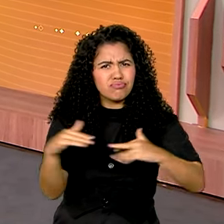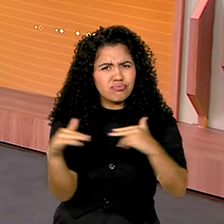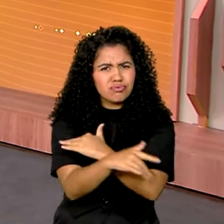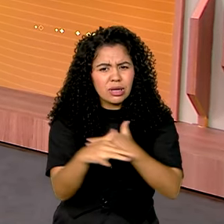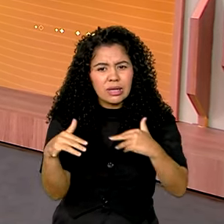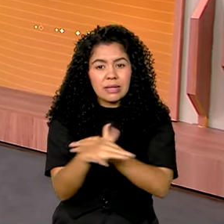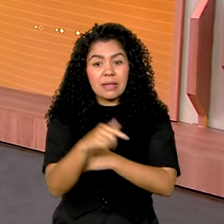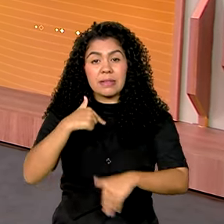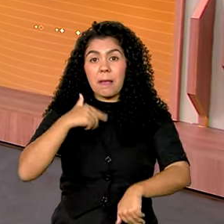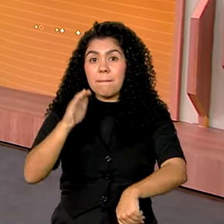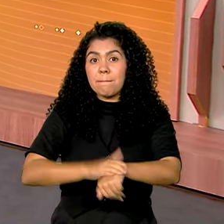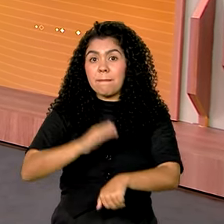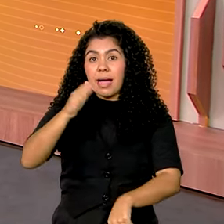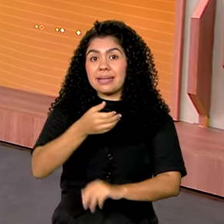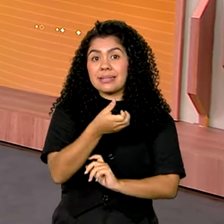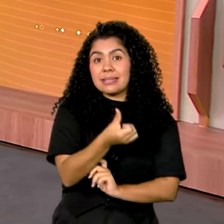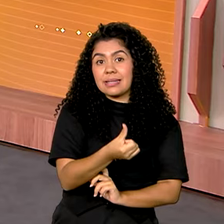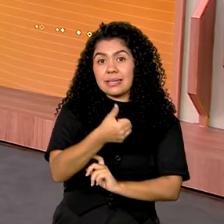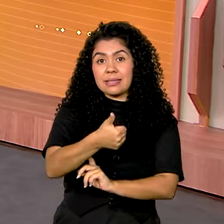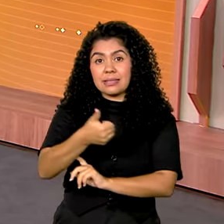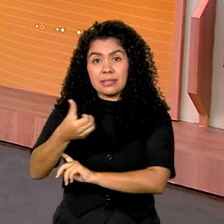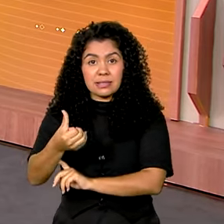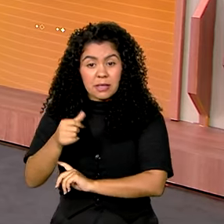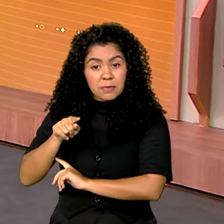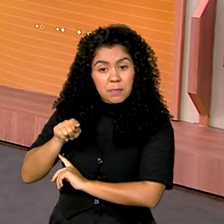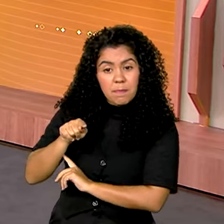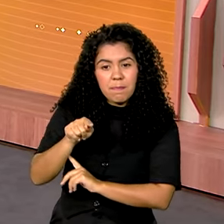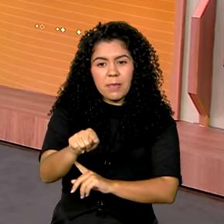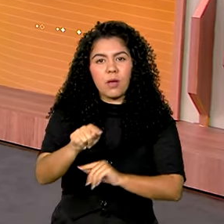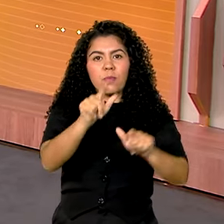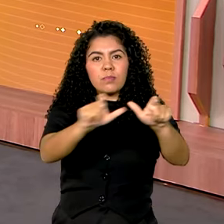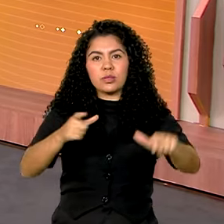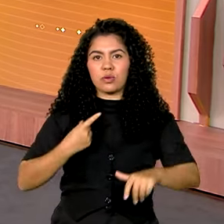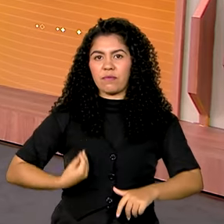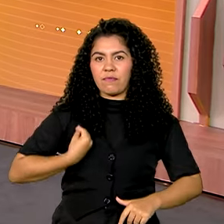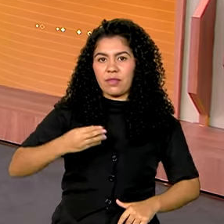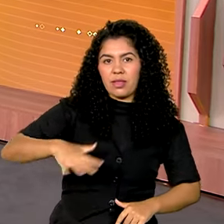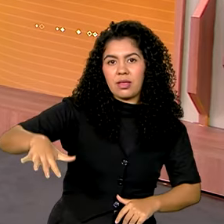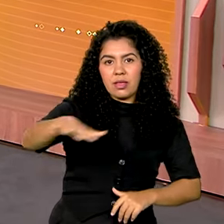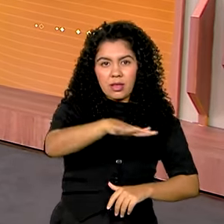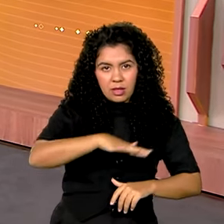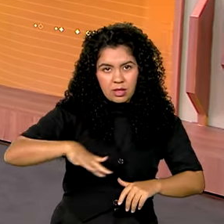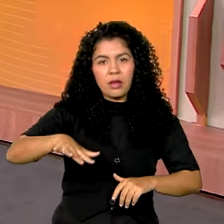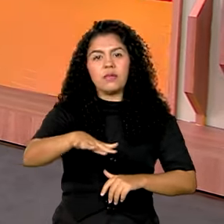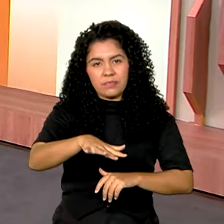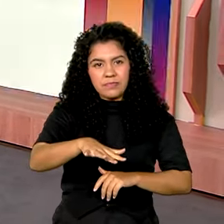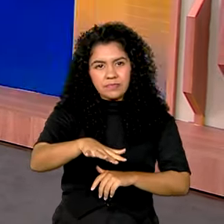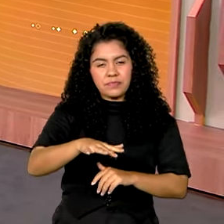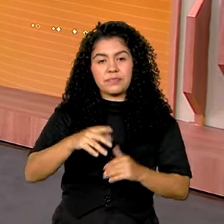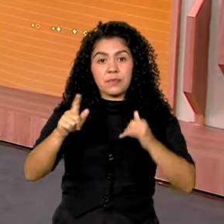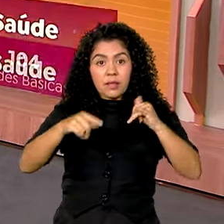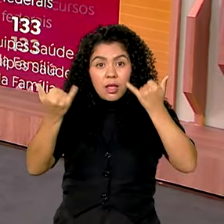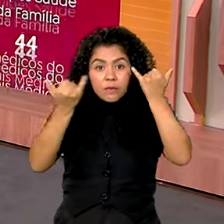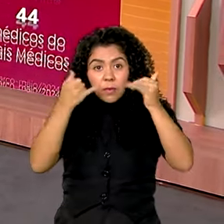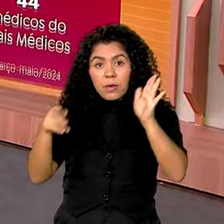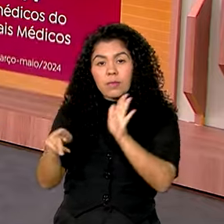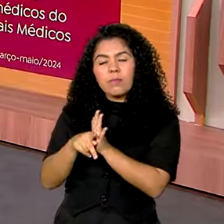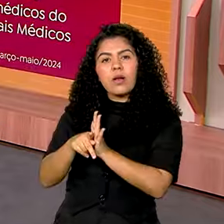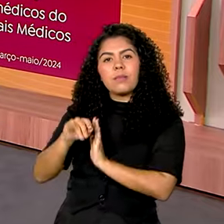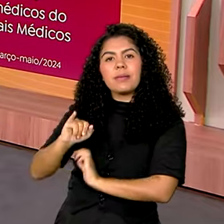com mais de 616 mil habitantes, de acordo com o Censo do IBGE de 2022.